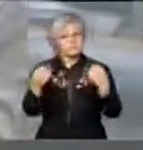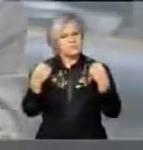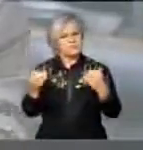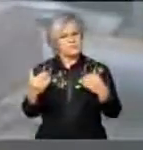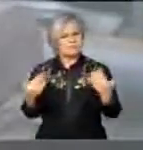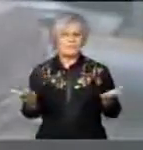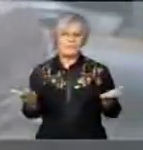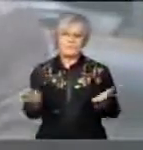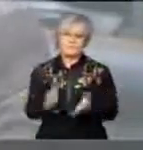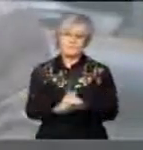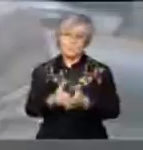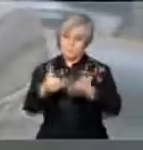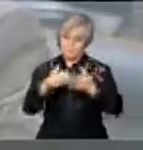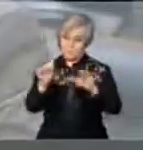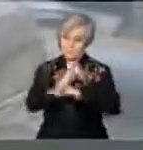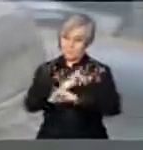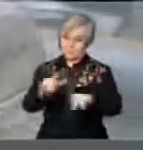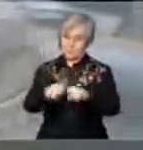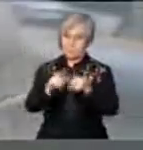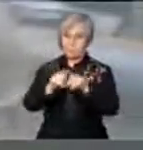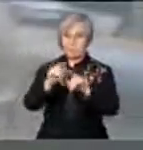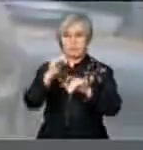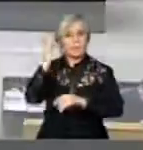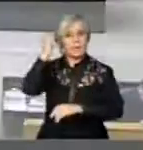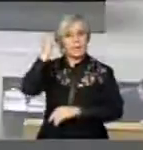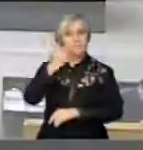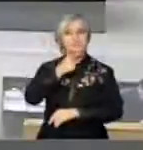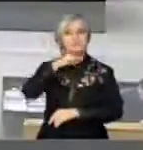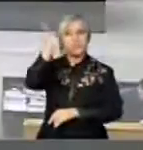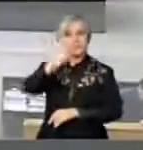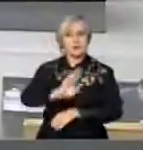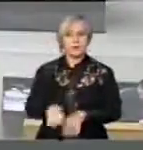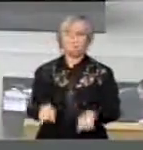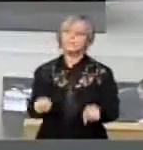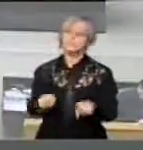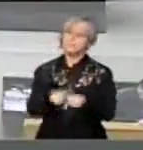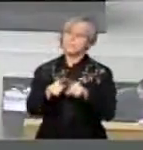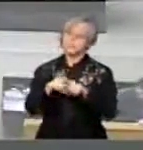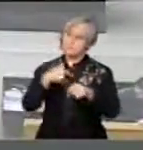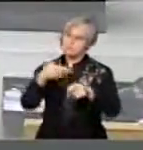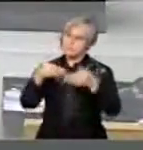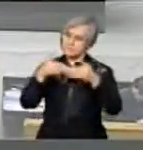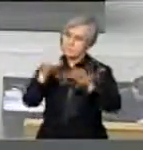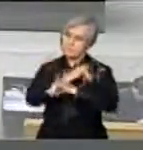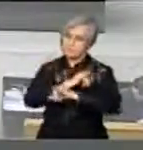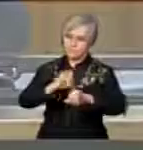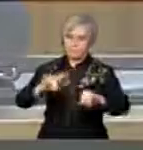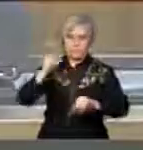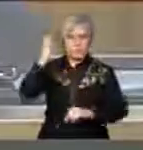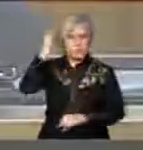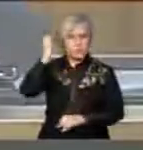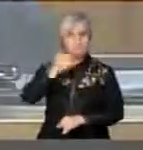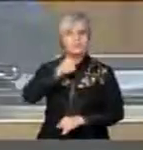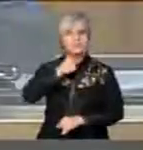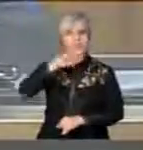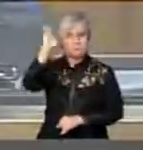Então, que conste nos anais da casa e na voz do Brasil. Muito obrigado. Eu gostaria também que fosse registrado na voz do Brasil o pronunciamento do nome do deputado Edemol.